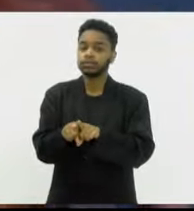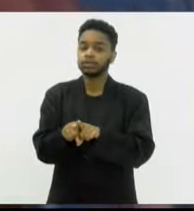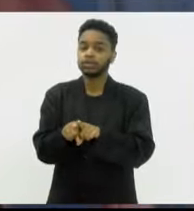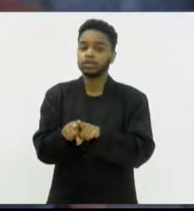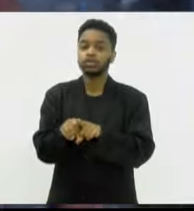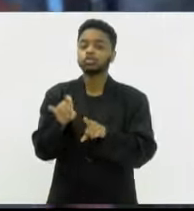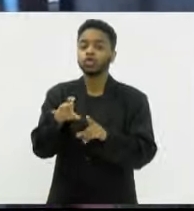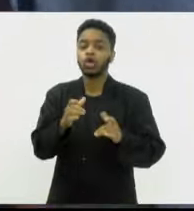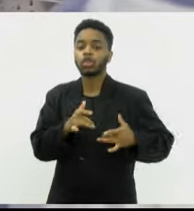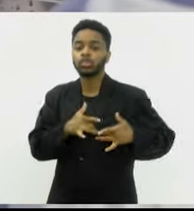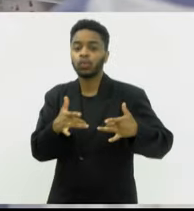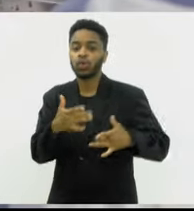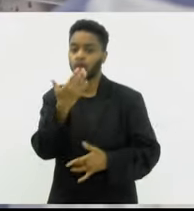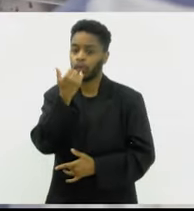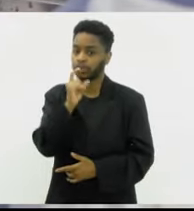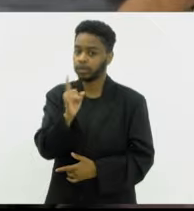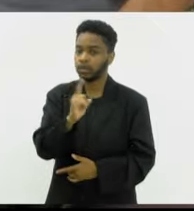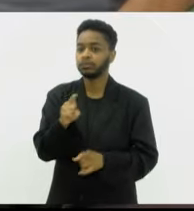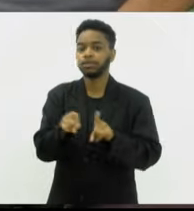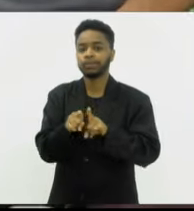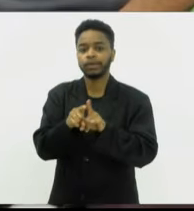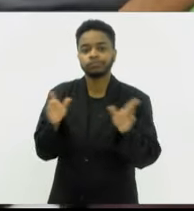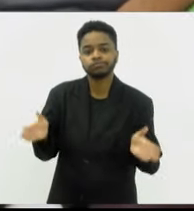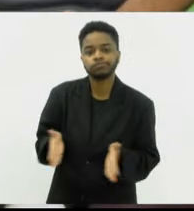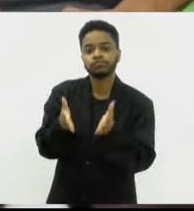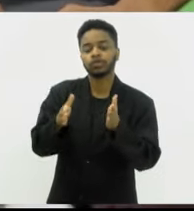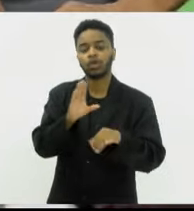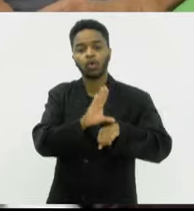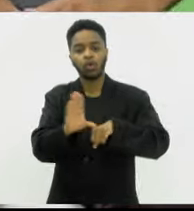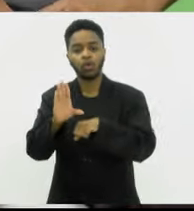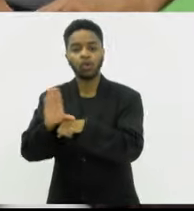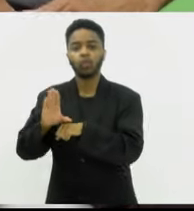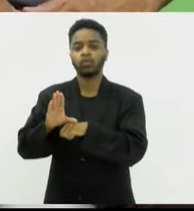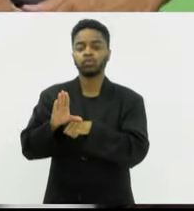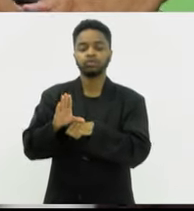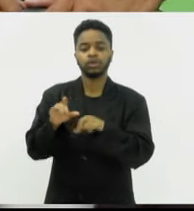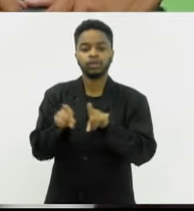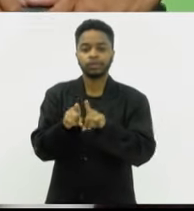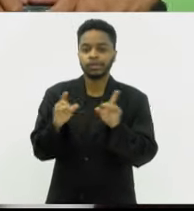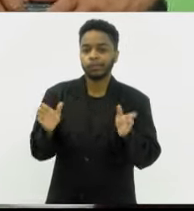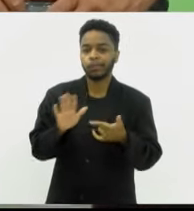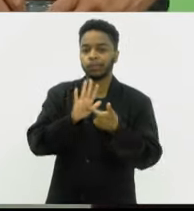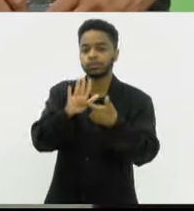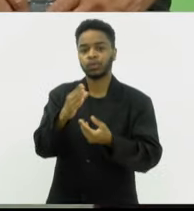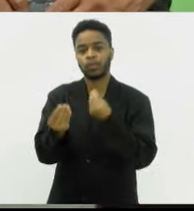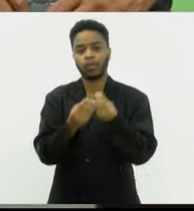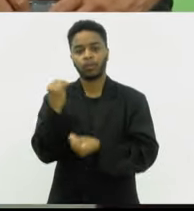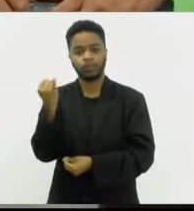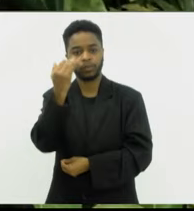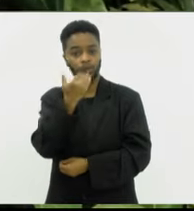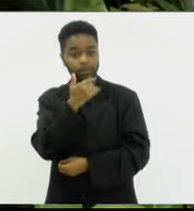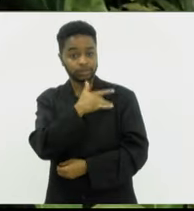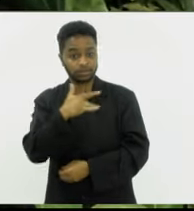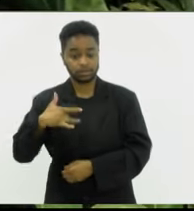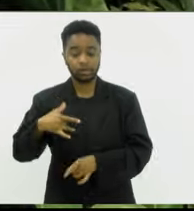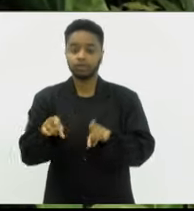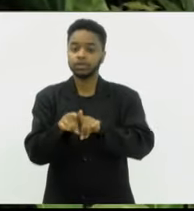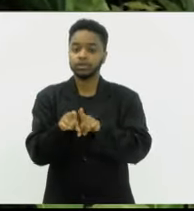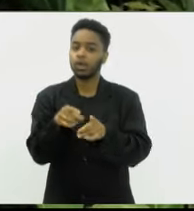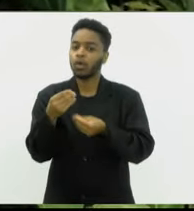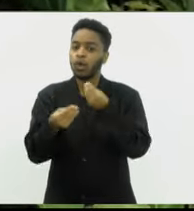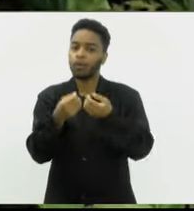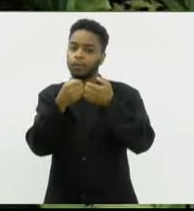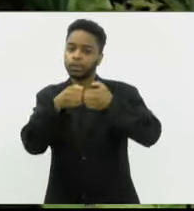doações de alimento, mas também com formações, falando sobre a importância da alimentação saudável, dos impactos que causa na